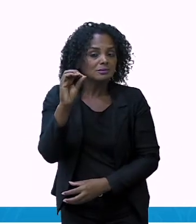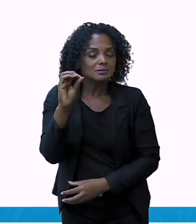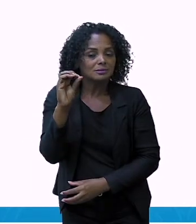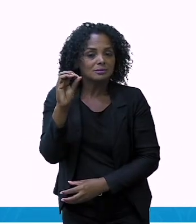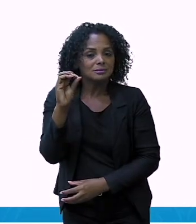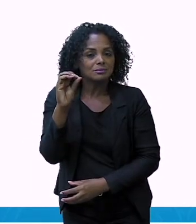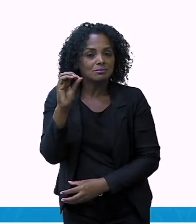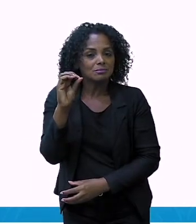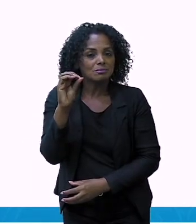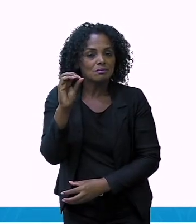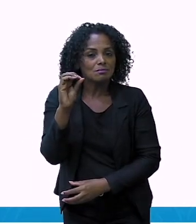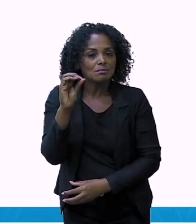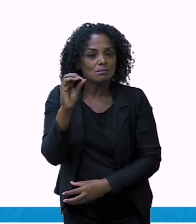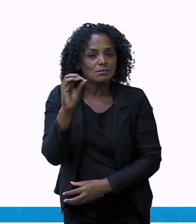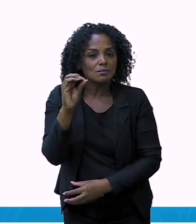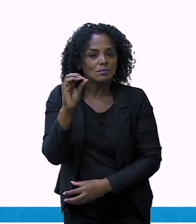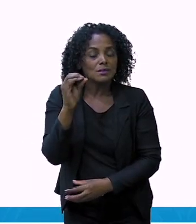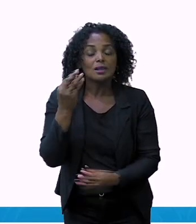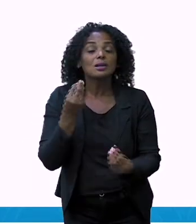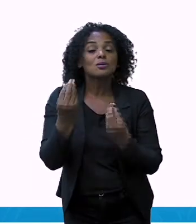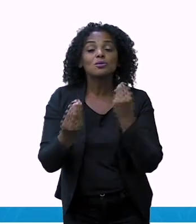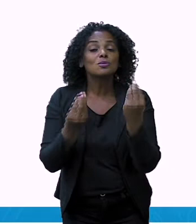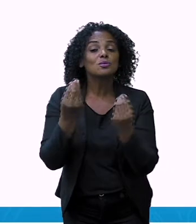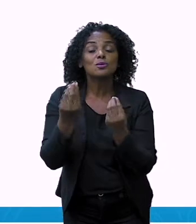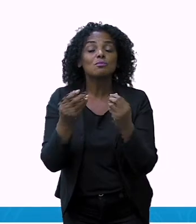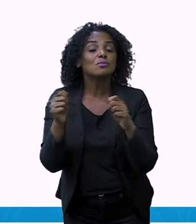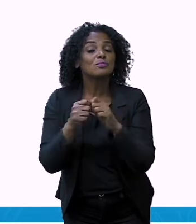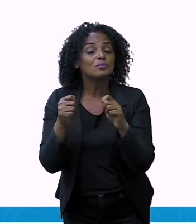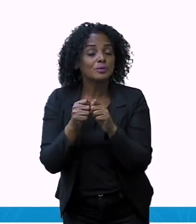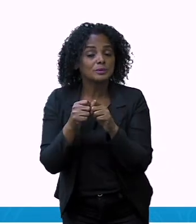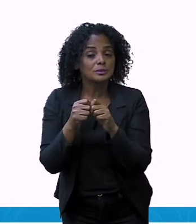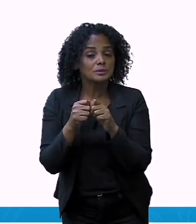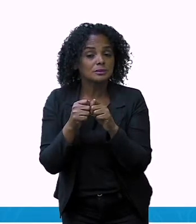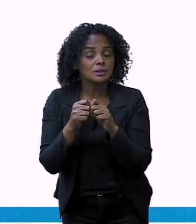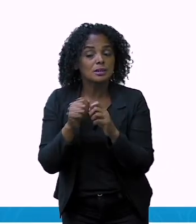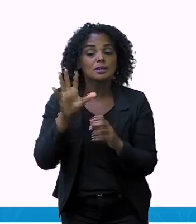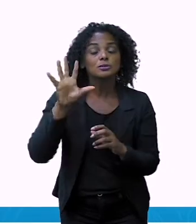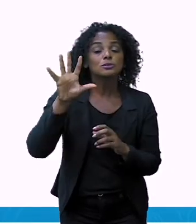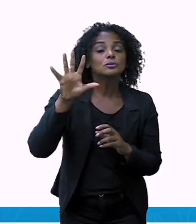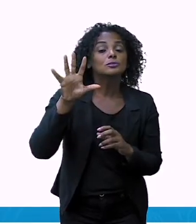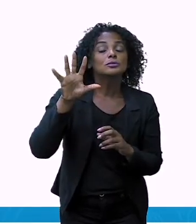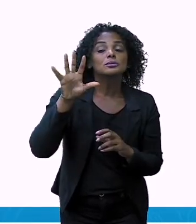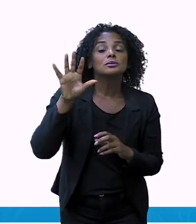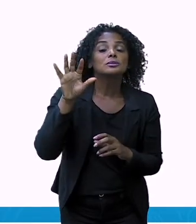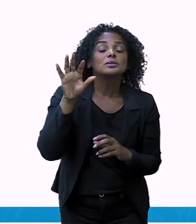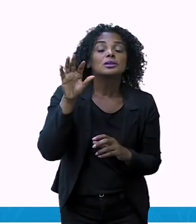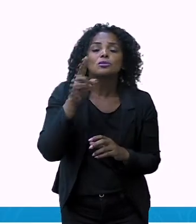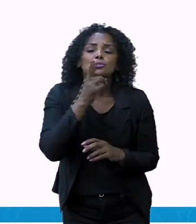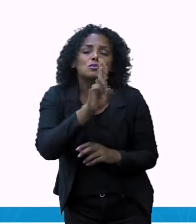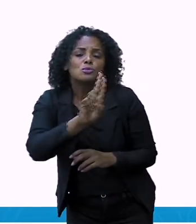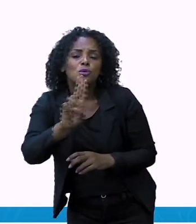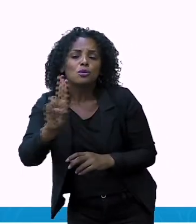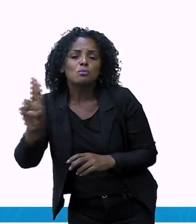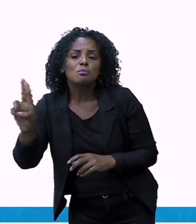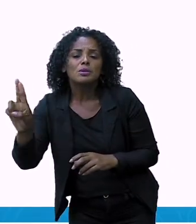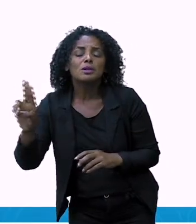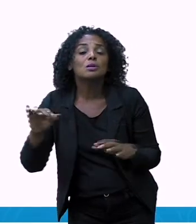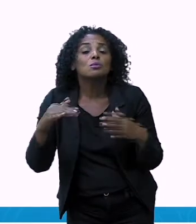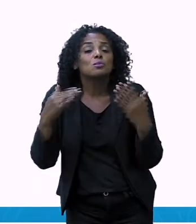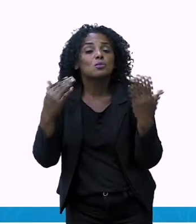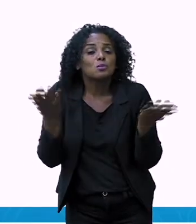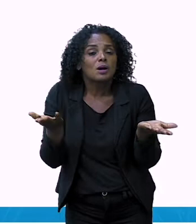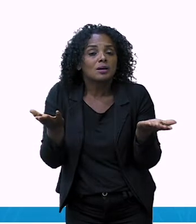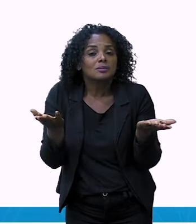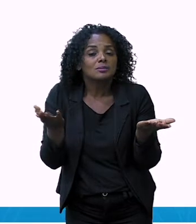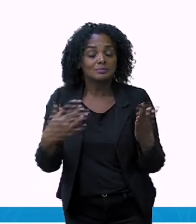E como só entra um grupo de dez, chamaram-lhe casa das dezenas. Gente,